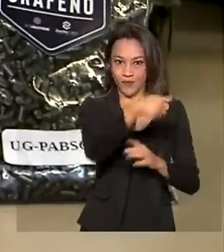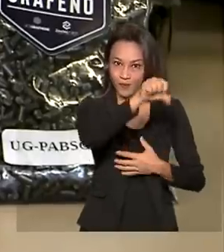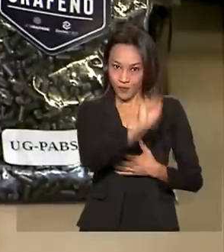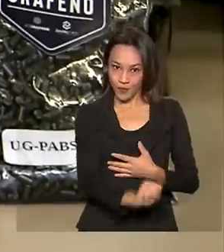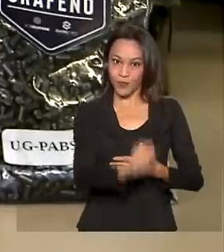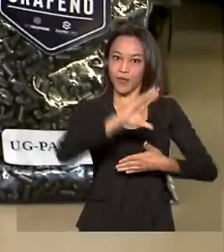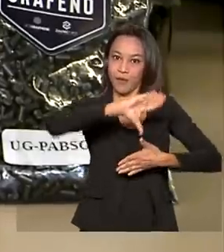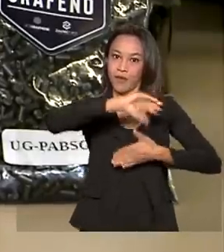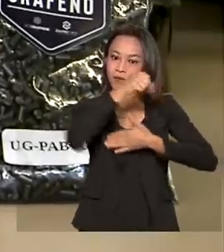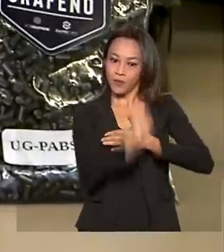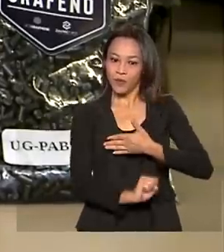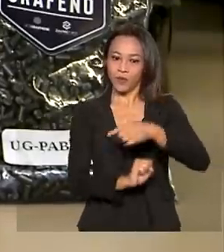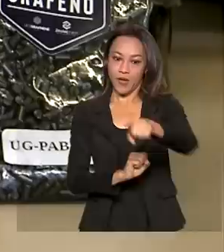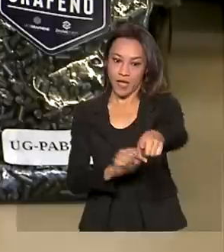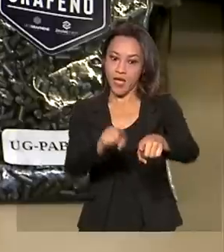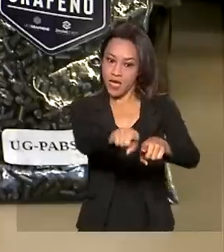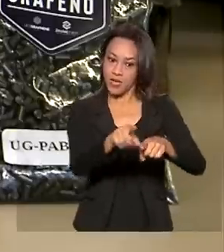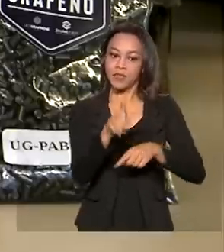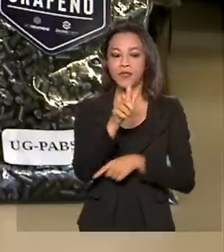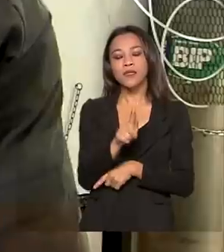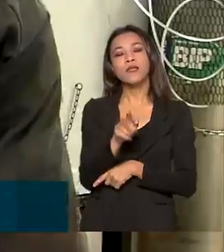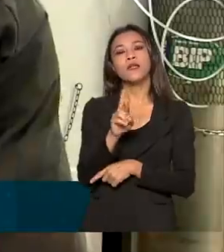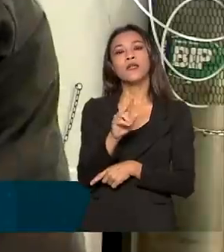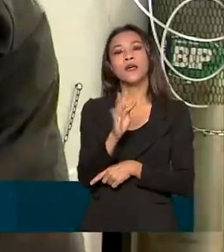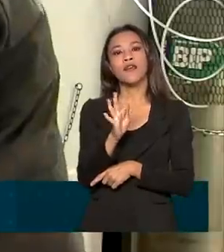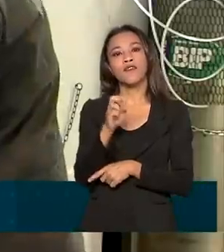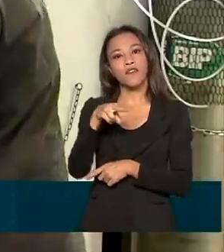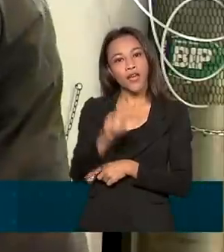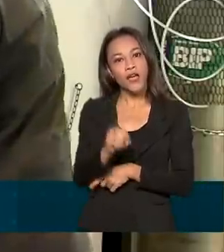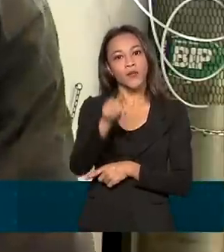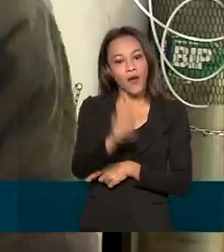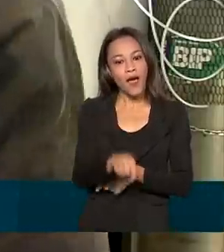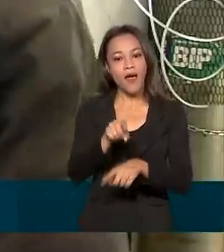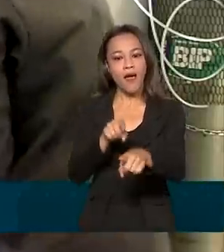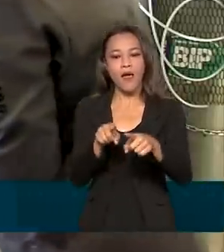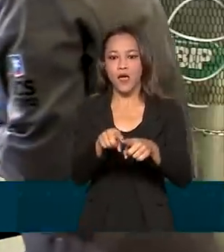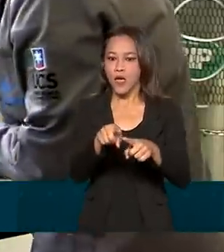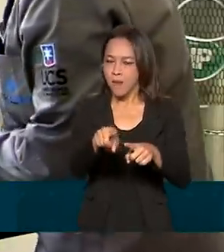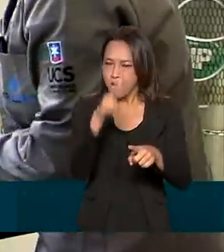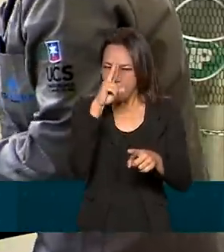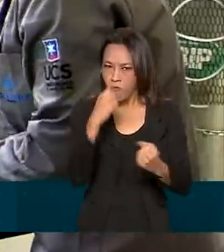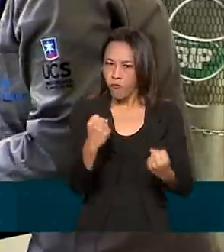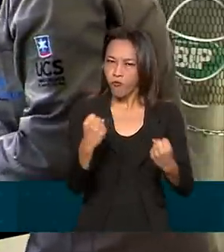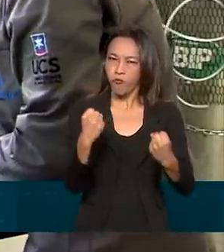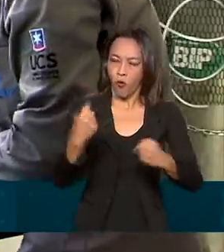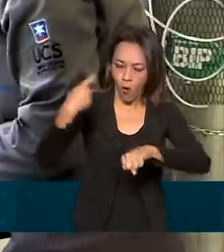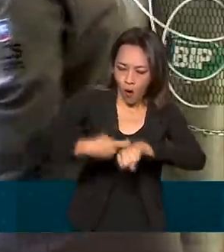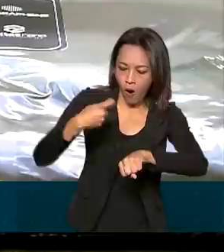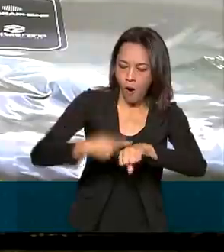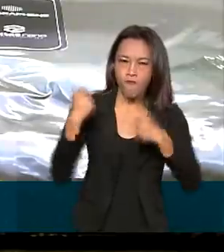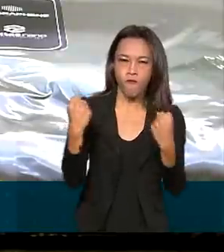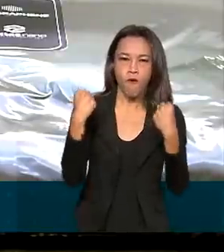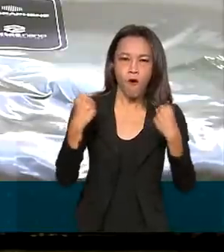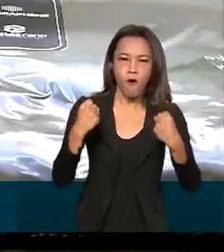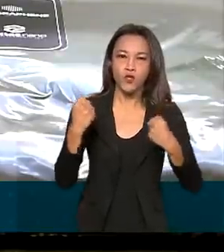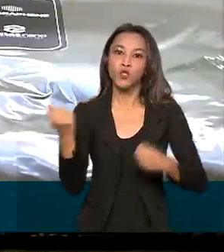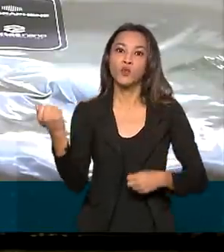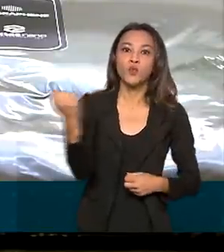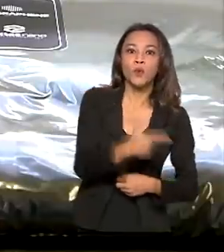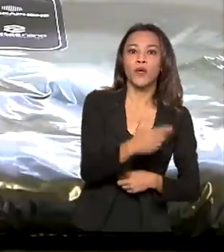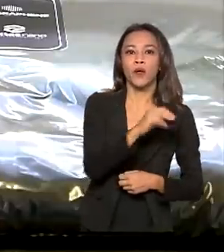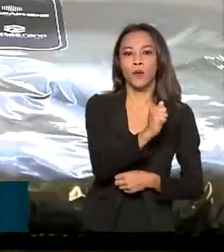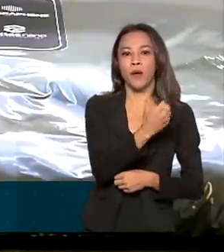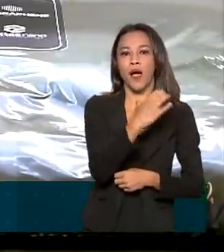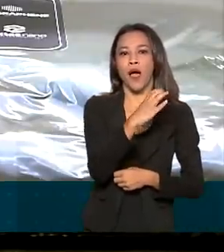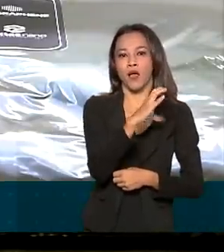O grafeno é um material derivado do carbono. É leve e 200 vezes mais resistente que o aço. Por ser um produto de